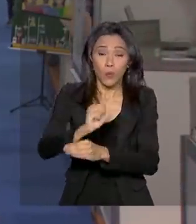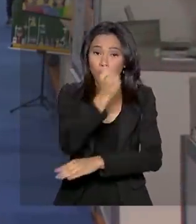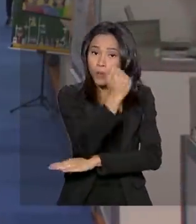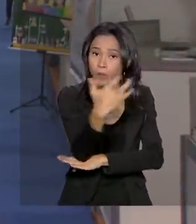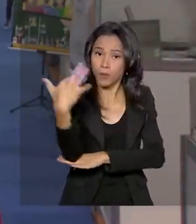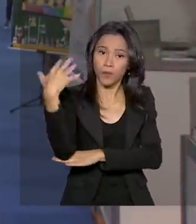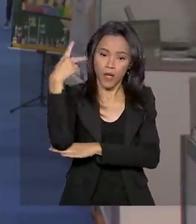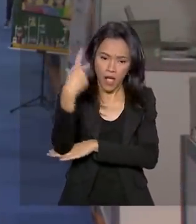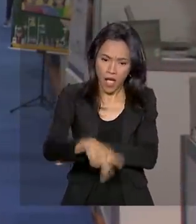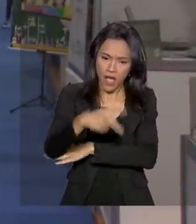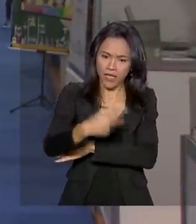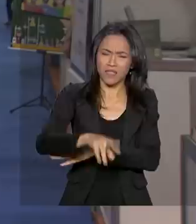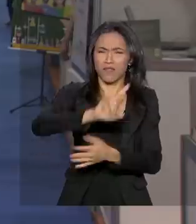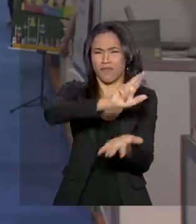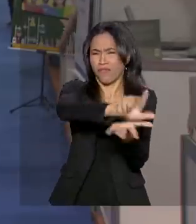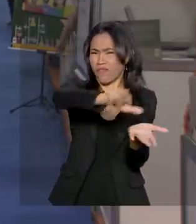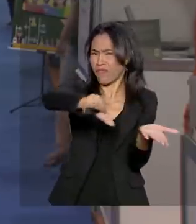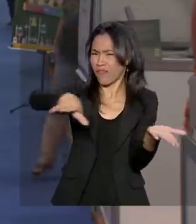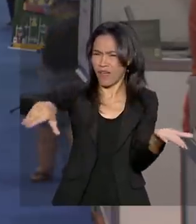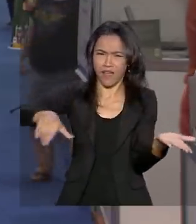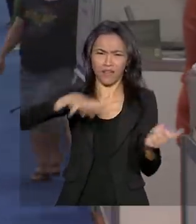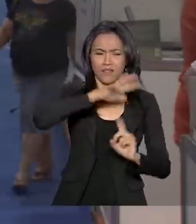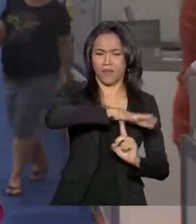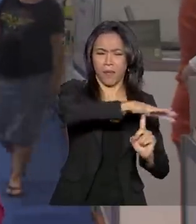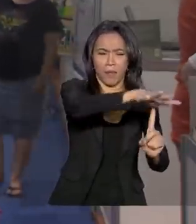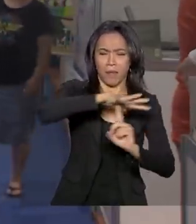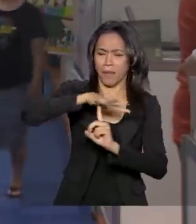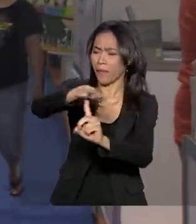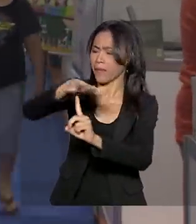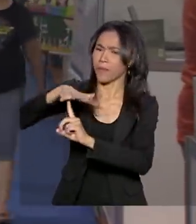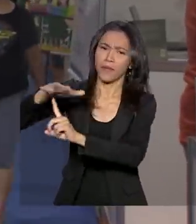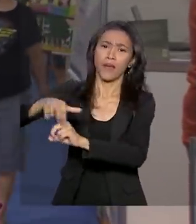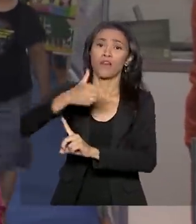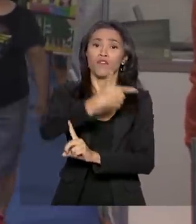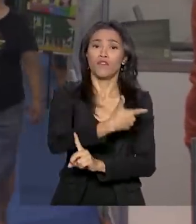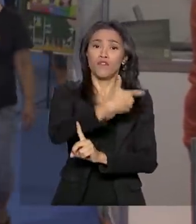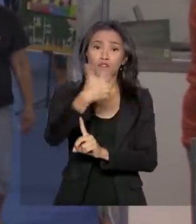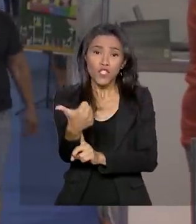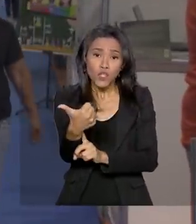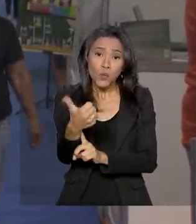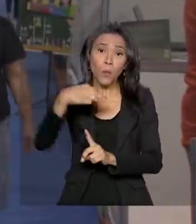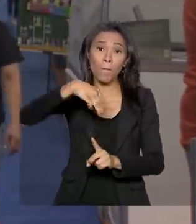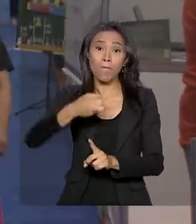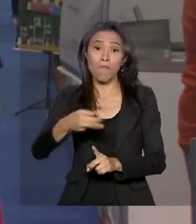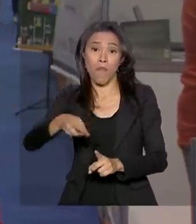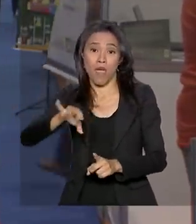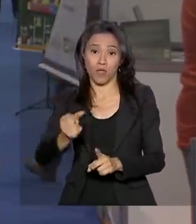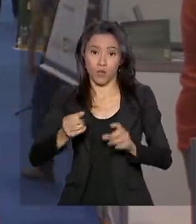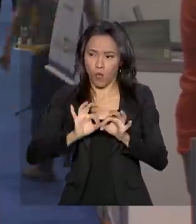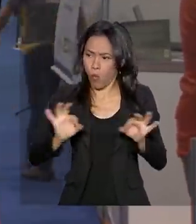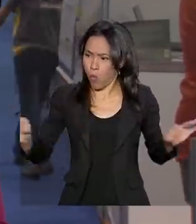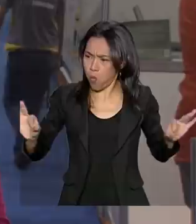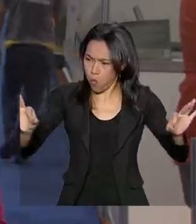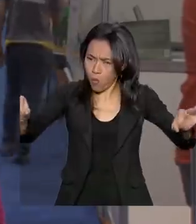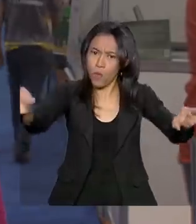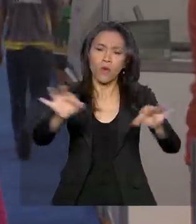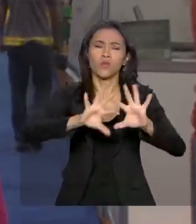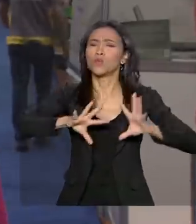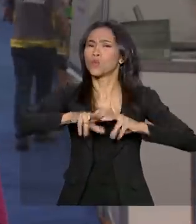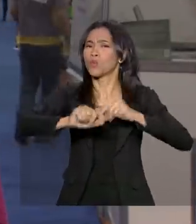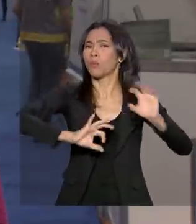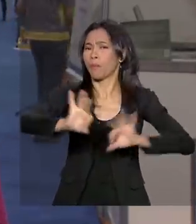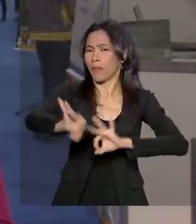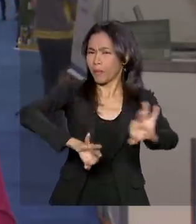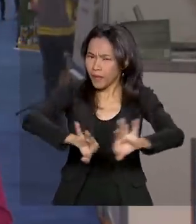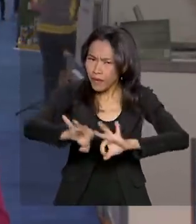são mais de 180 expositores e 20 mil metros quadrados de área. Ao todo, os eventos preparados para a semana serão